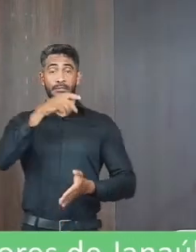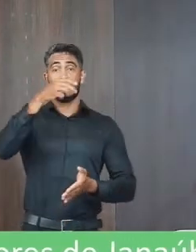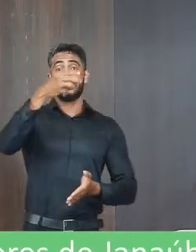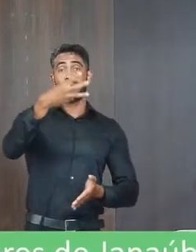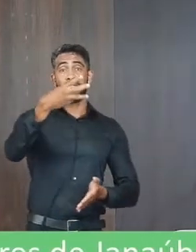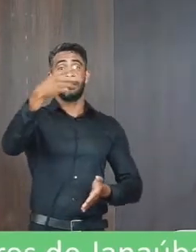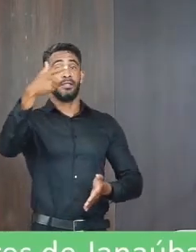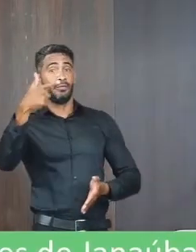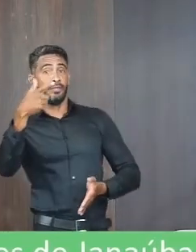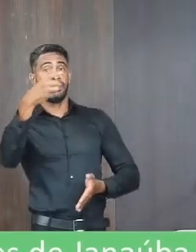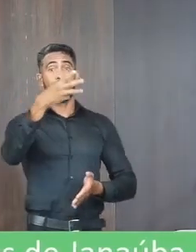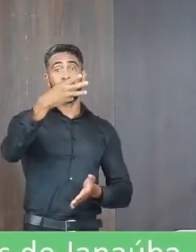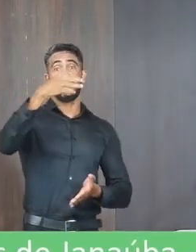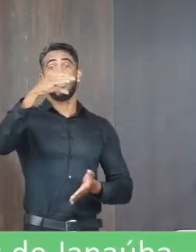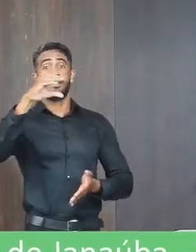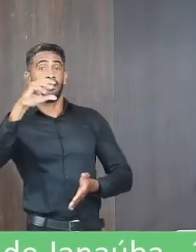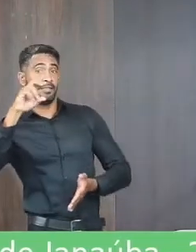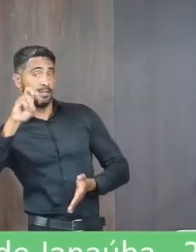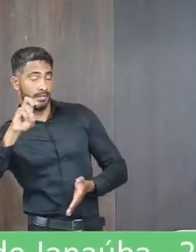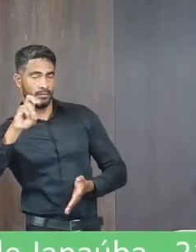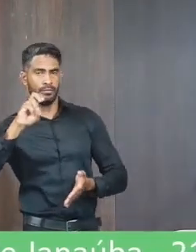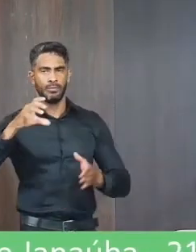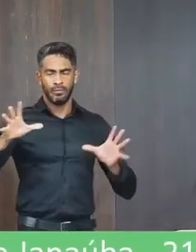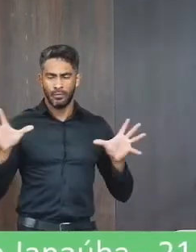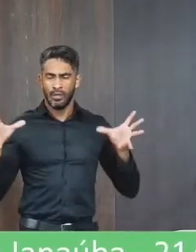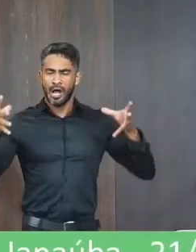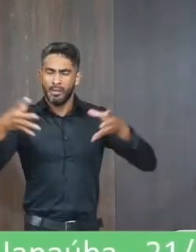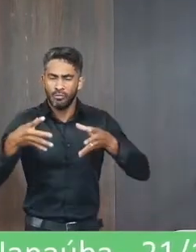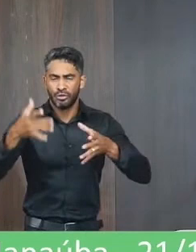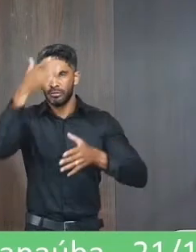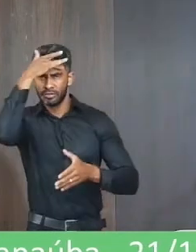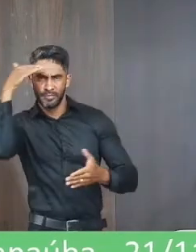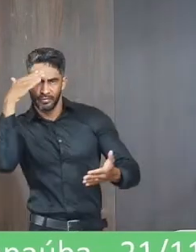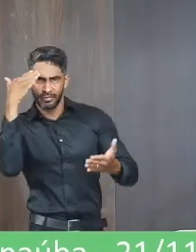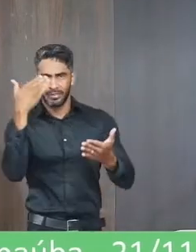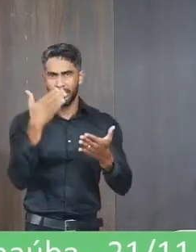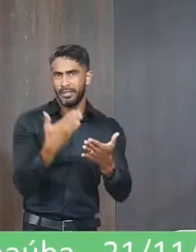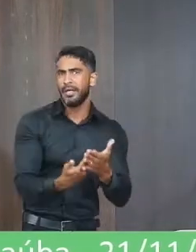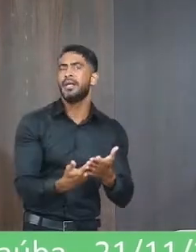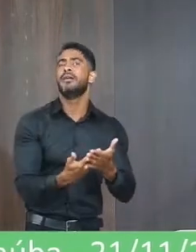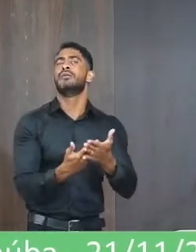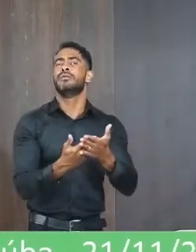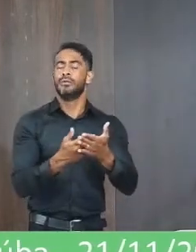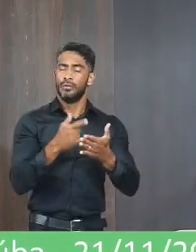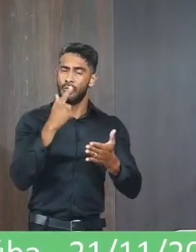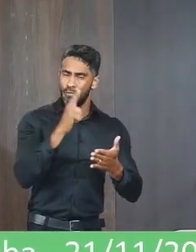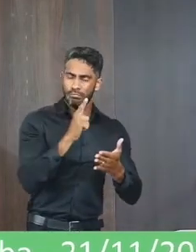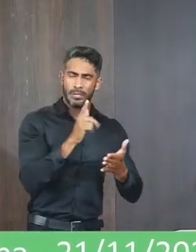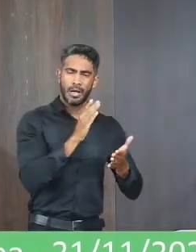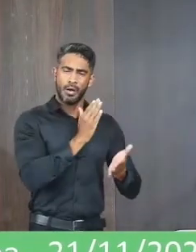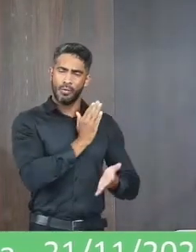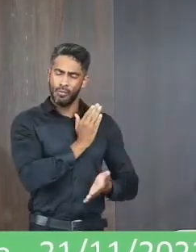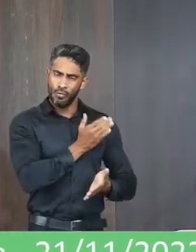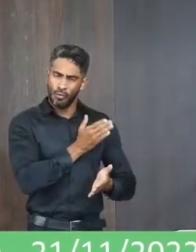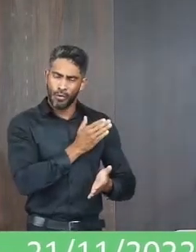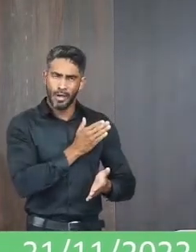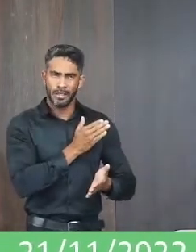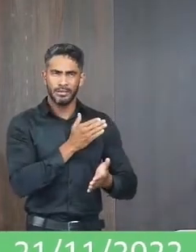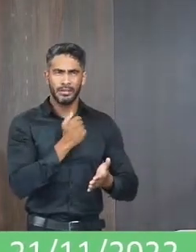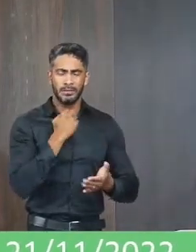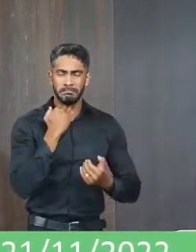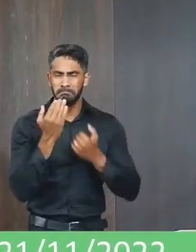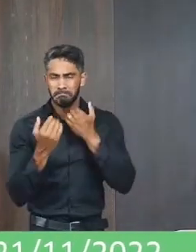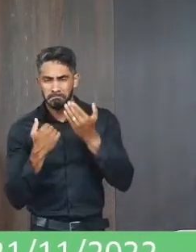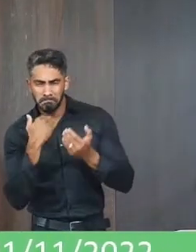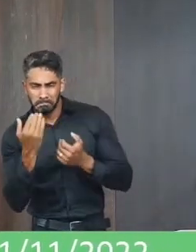Da multidão dos que creram, uma era a mente e um o coração. Ninguém considerava